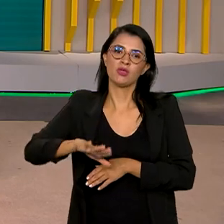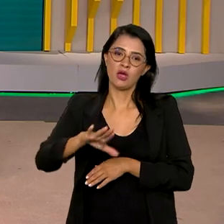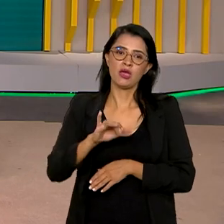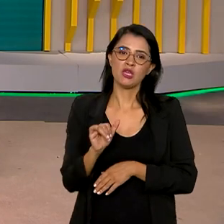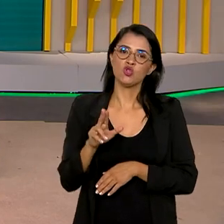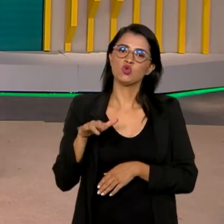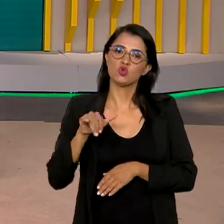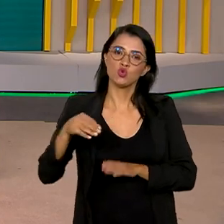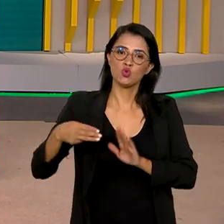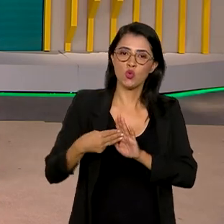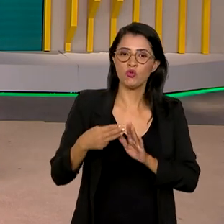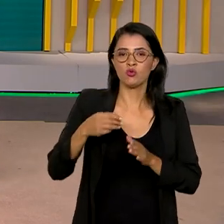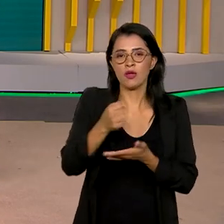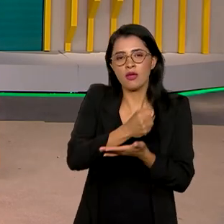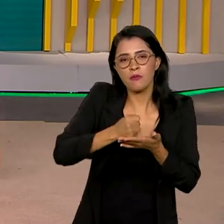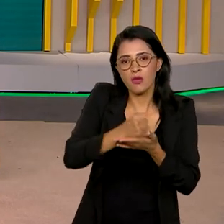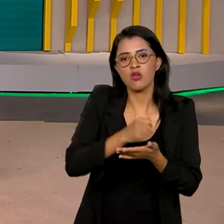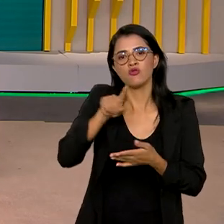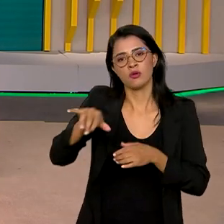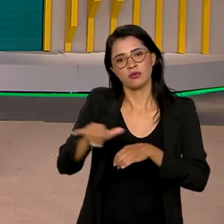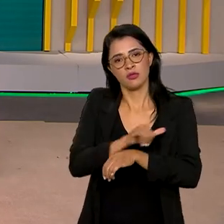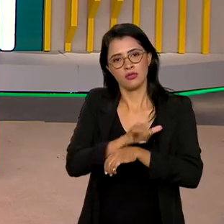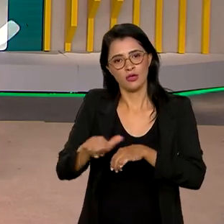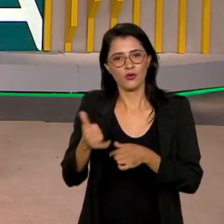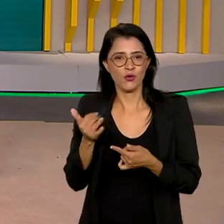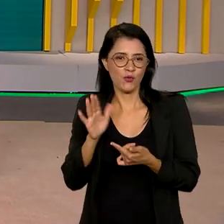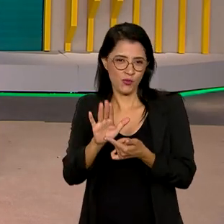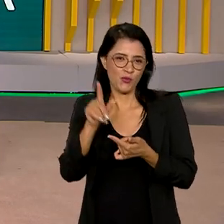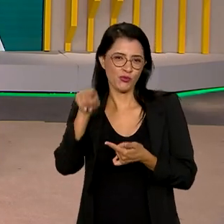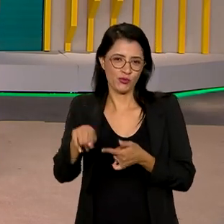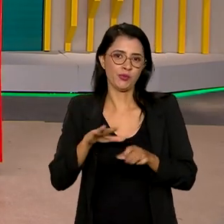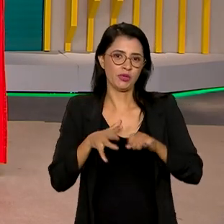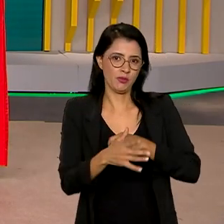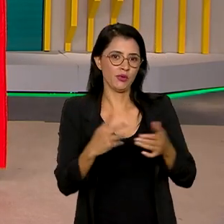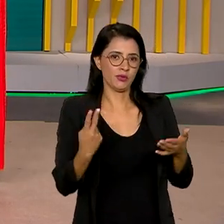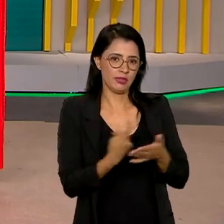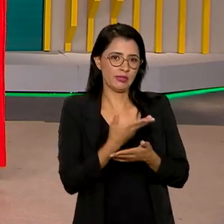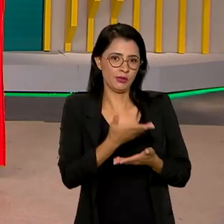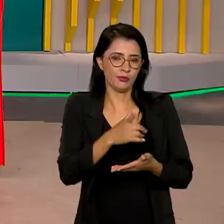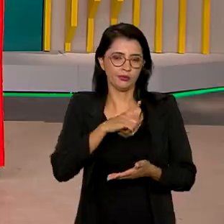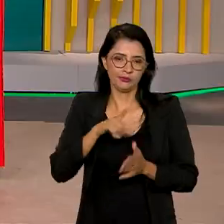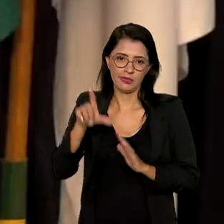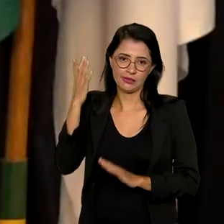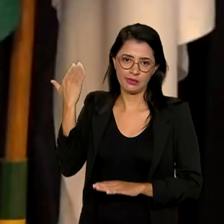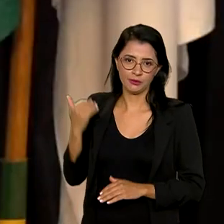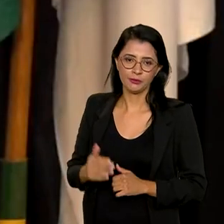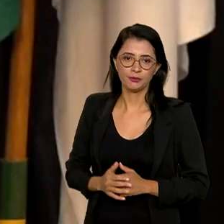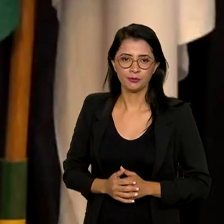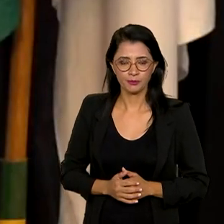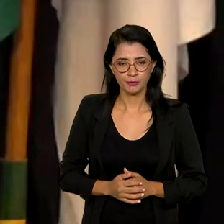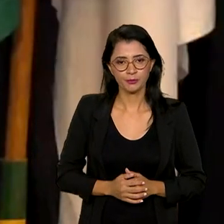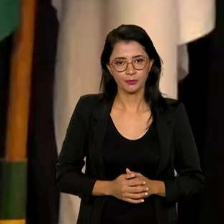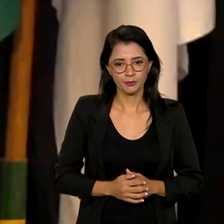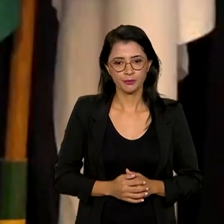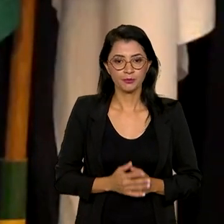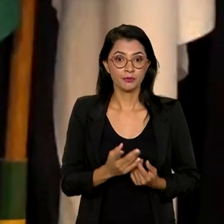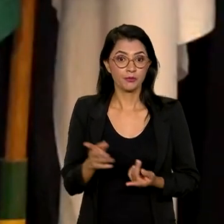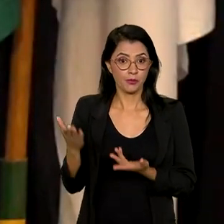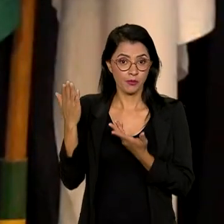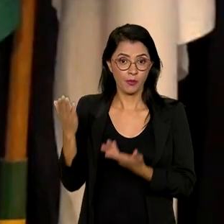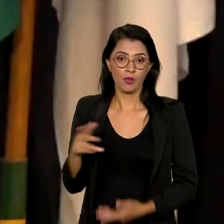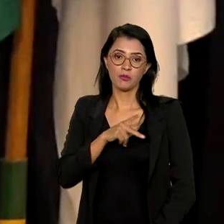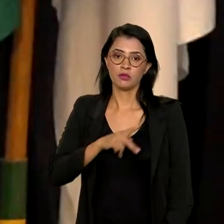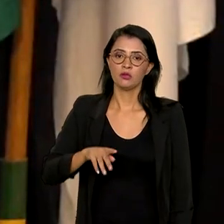insumos e medicamentos é estratégica, como mostrou a pandemia de Covid-19. O presidente